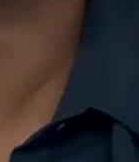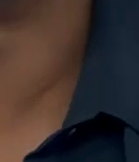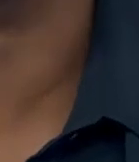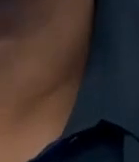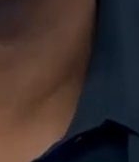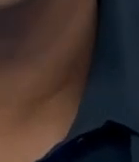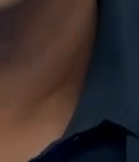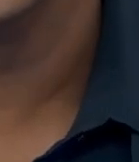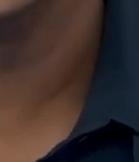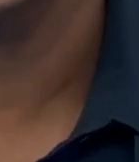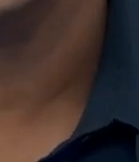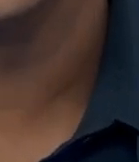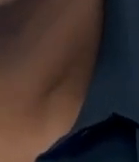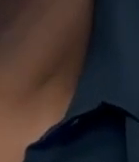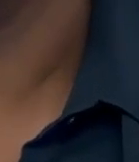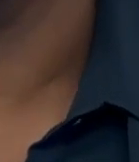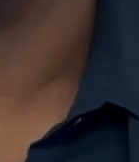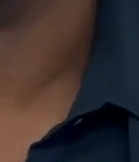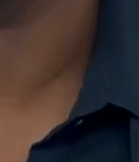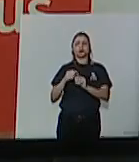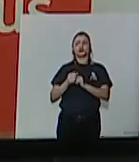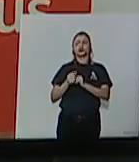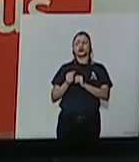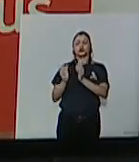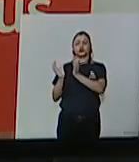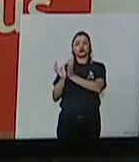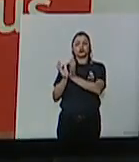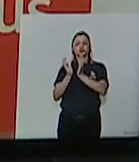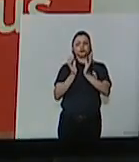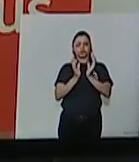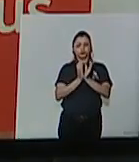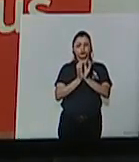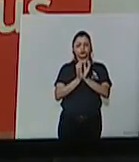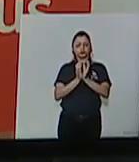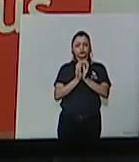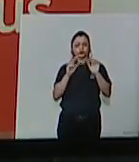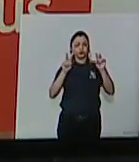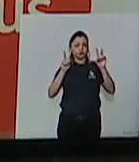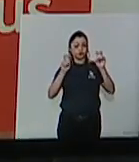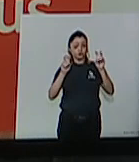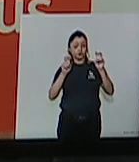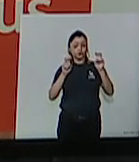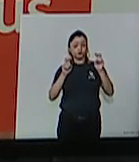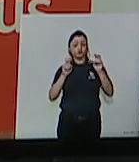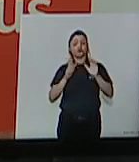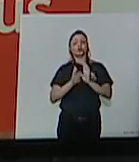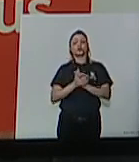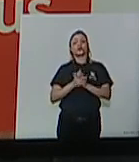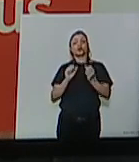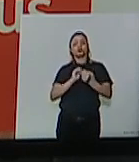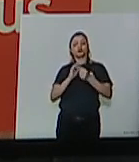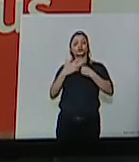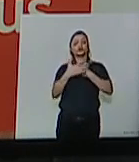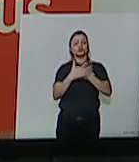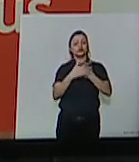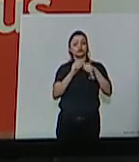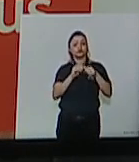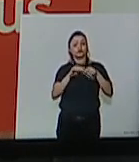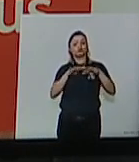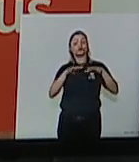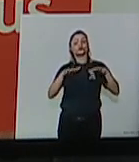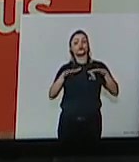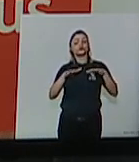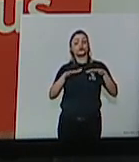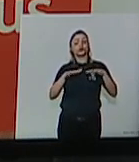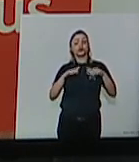tudo e nos traz as informações. Boa tarde, Adriana. Oi, Joyce. Uma boa tarde a você, boa tarde a todos. O prefeito acabou